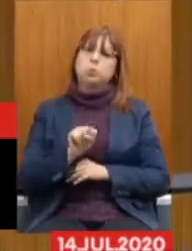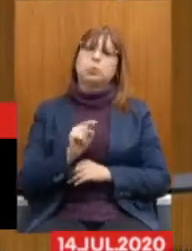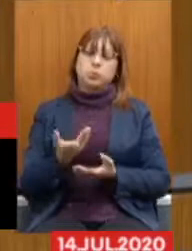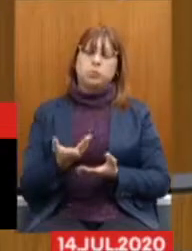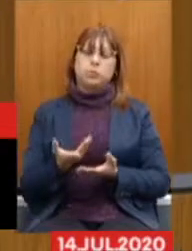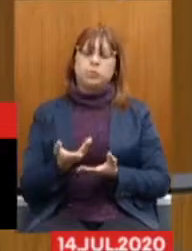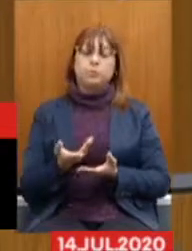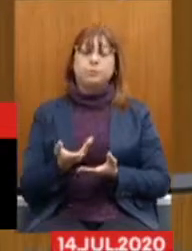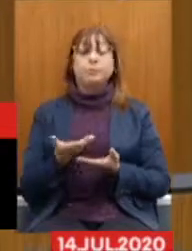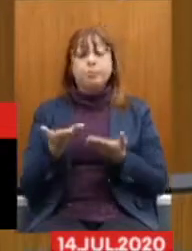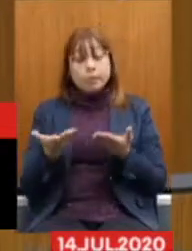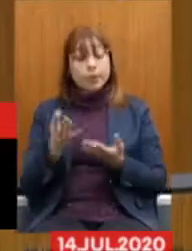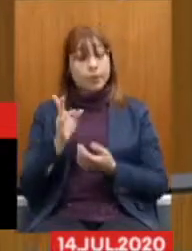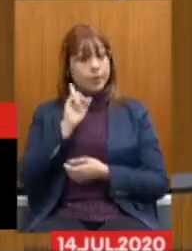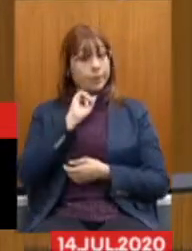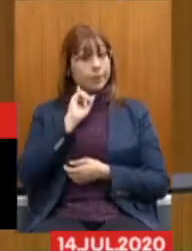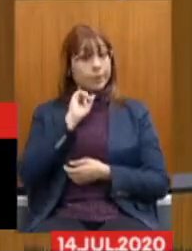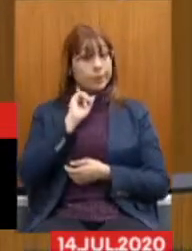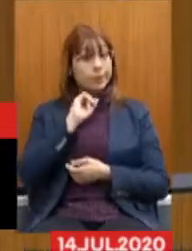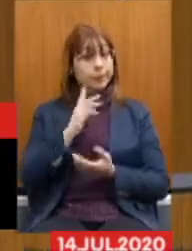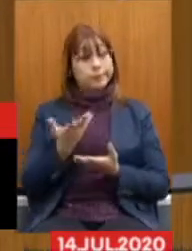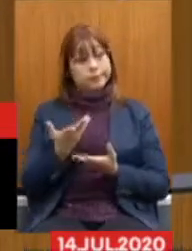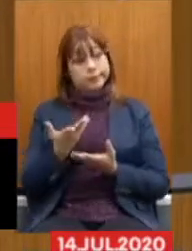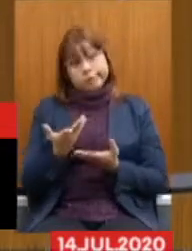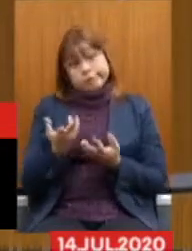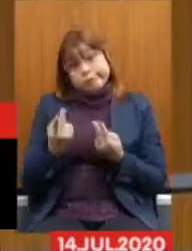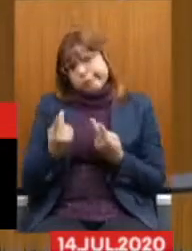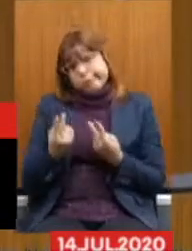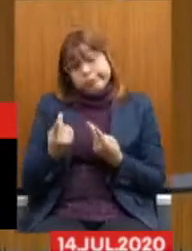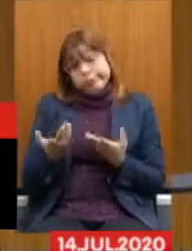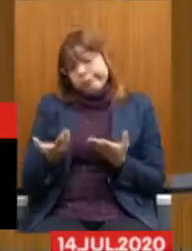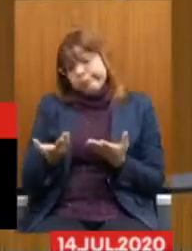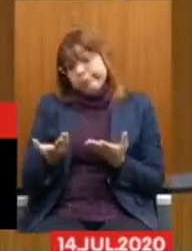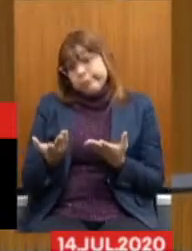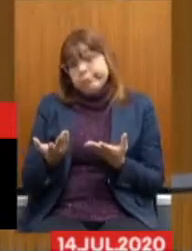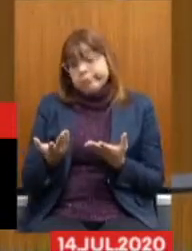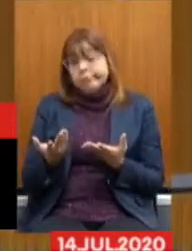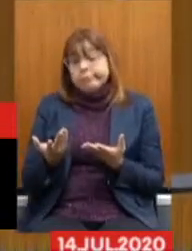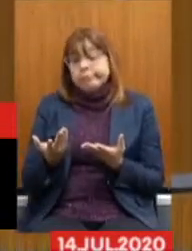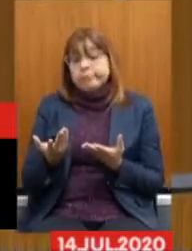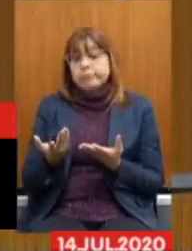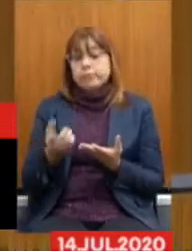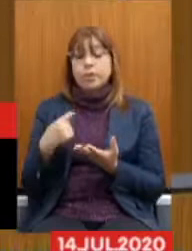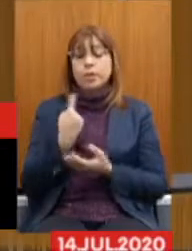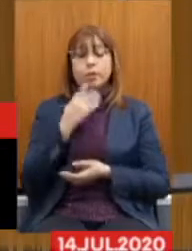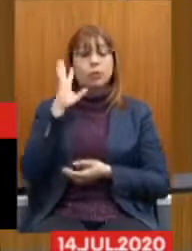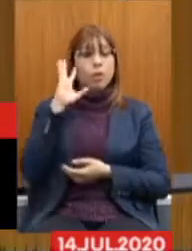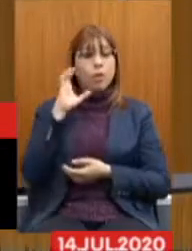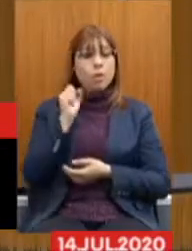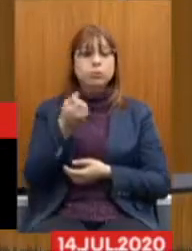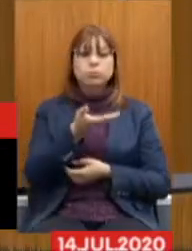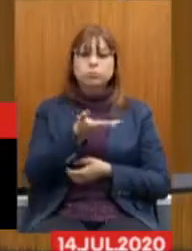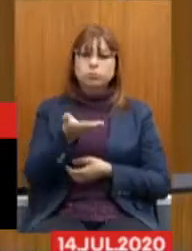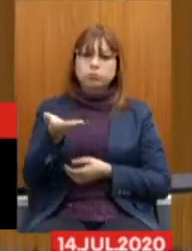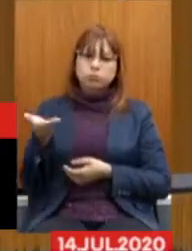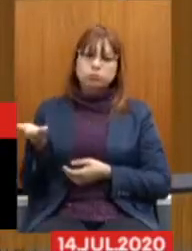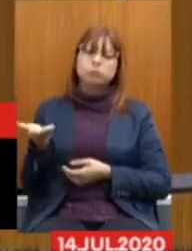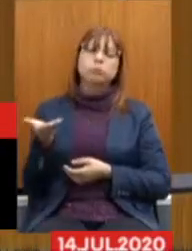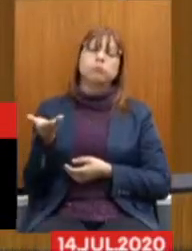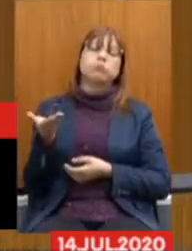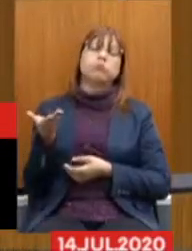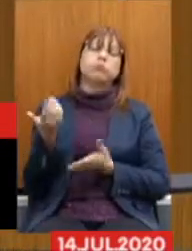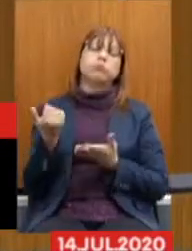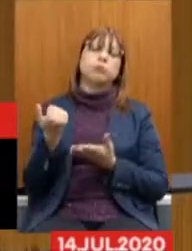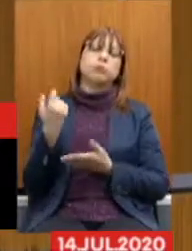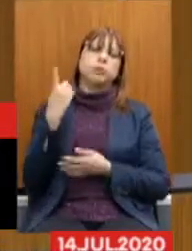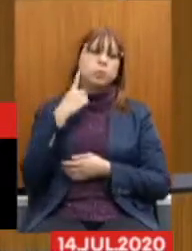Então, Minas Gerais não está numa condição diferente, e a gente acredita que o Parlamento, com a sensibilidade,